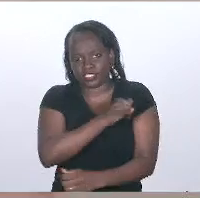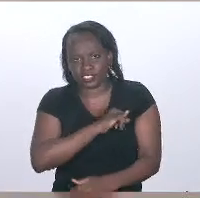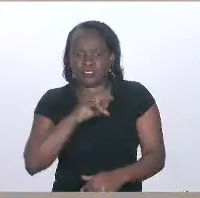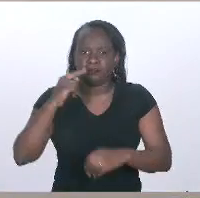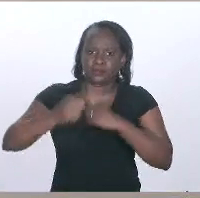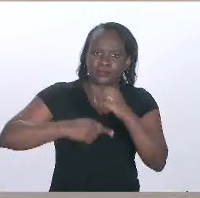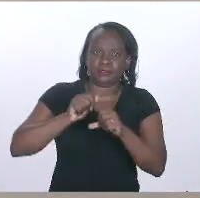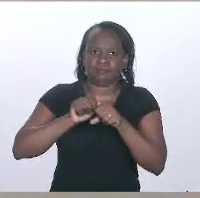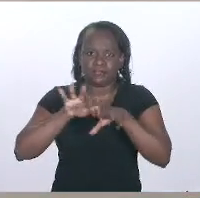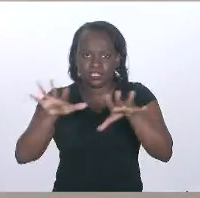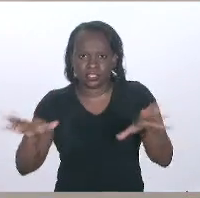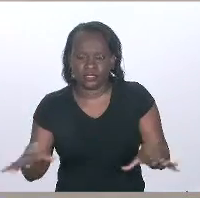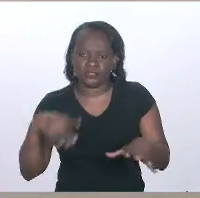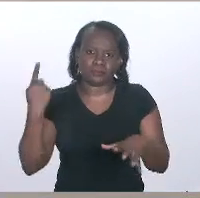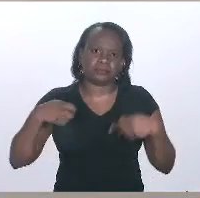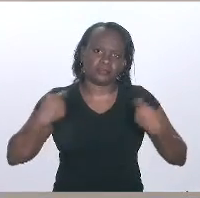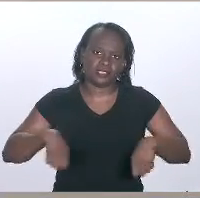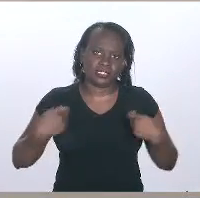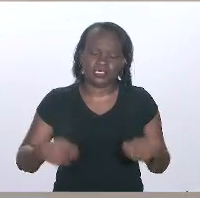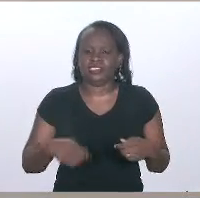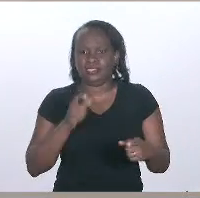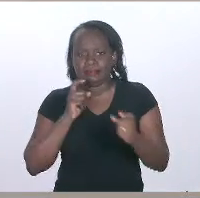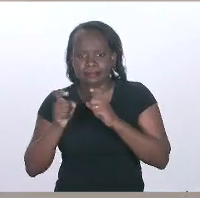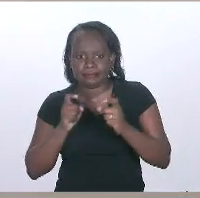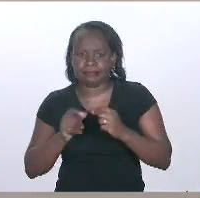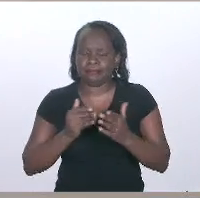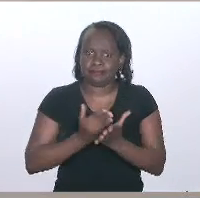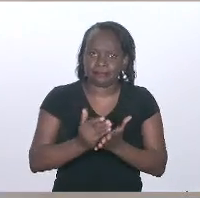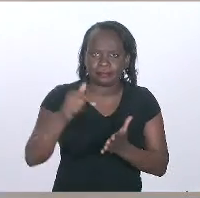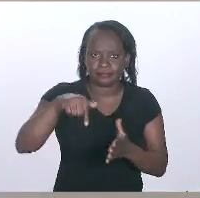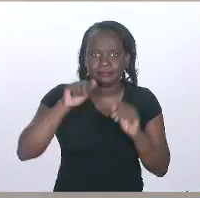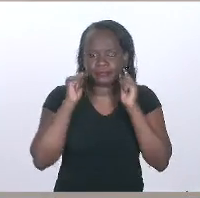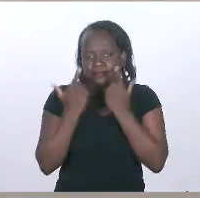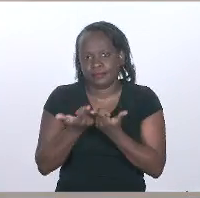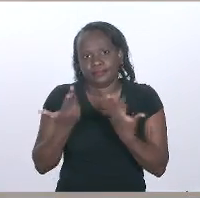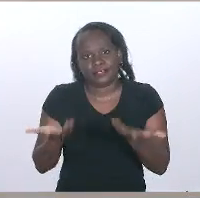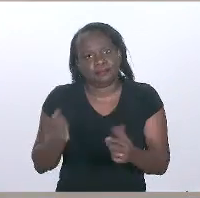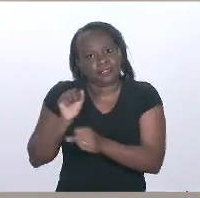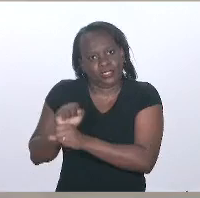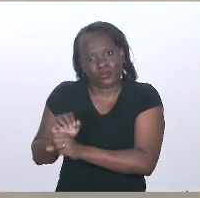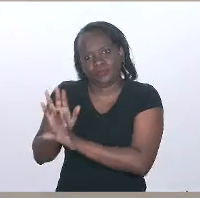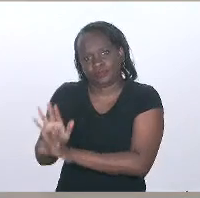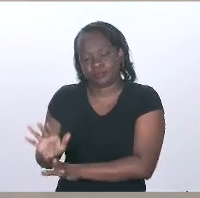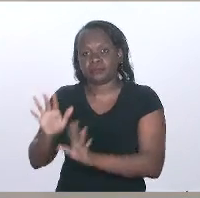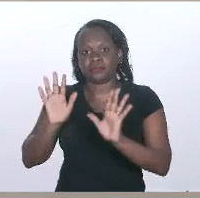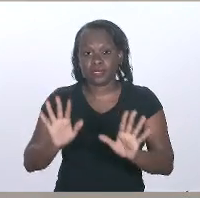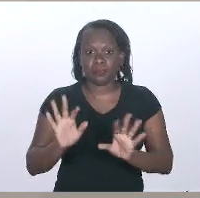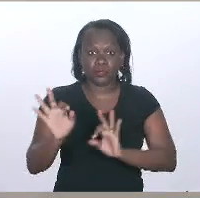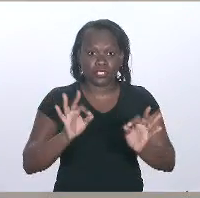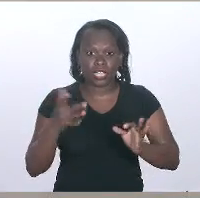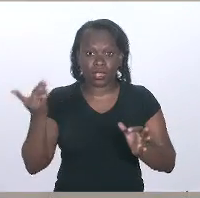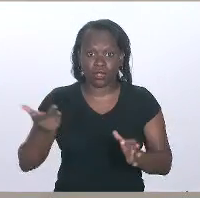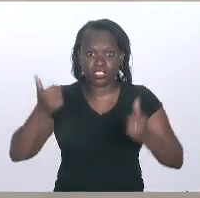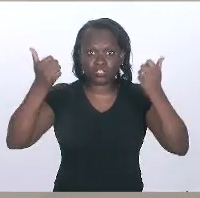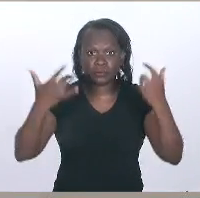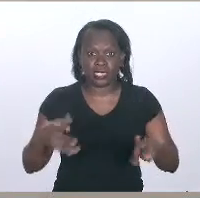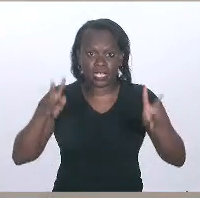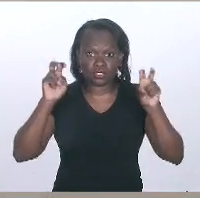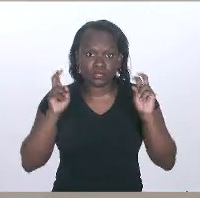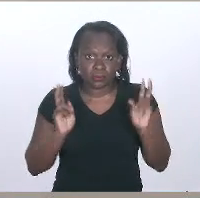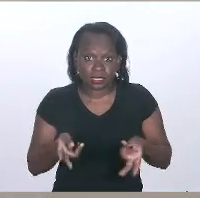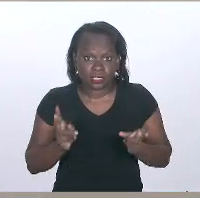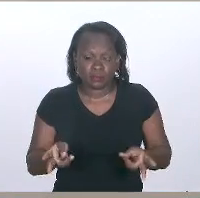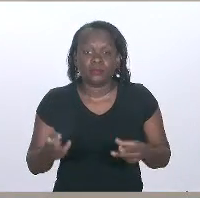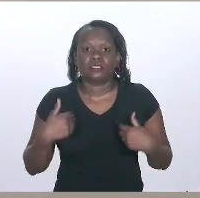pandemia, tudo que nós precisamos também resolver avançar na casa, acabou que isso não avançou. Mas como o projeto agora versa sobre o mesmo assunto,